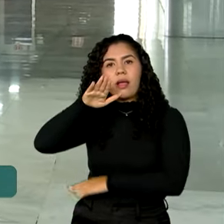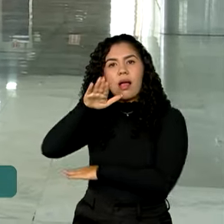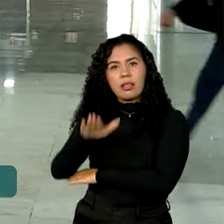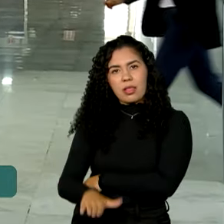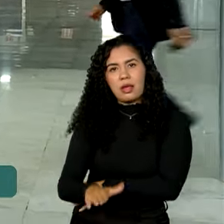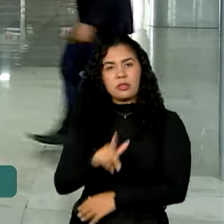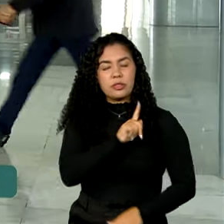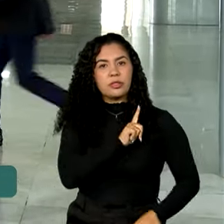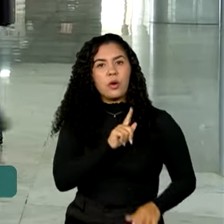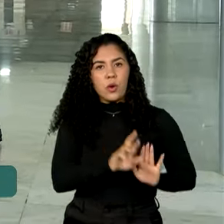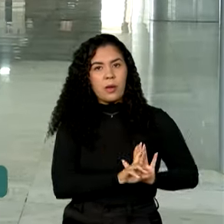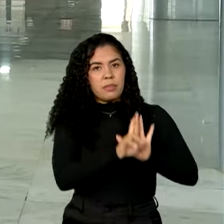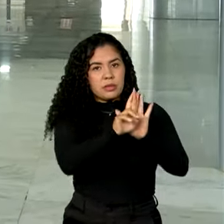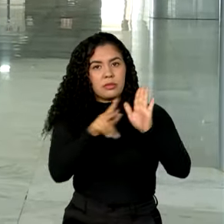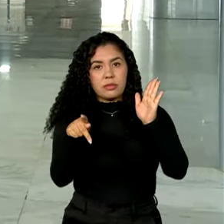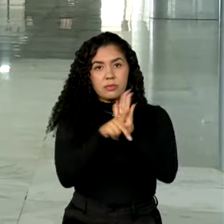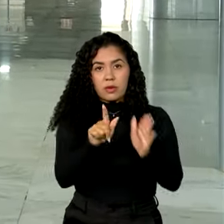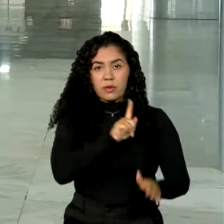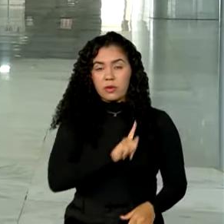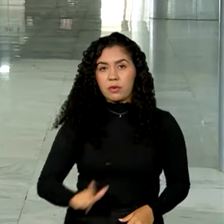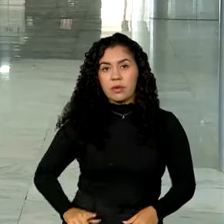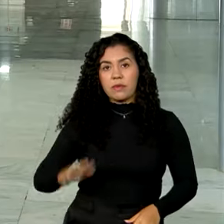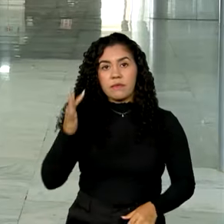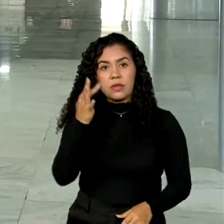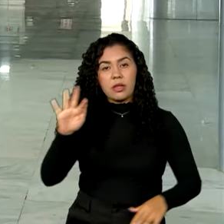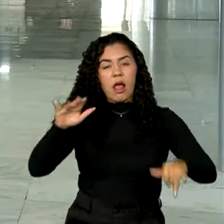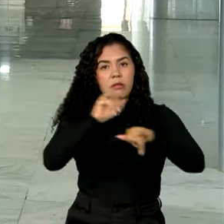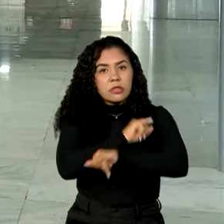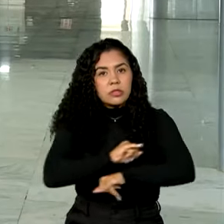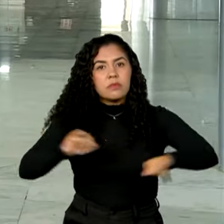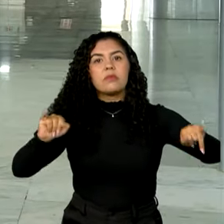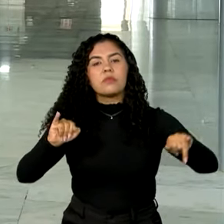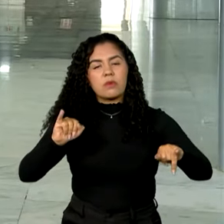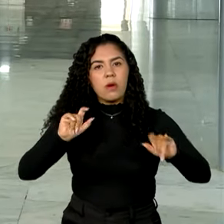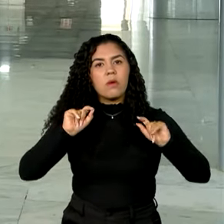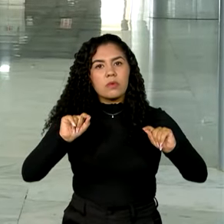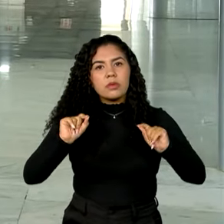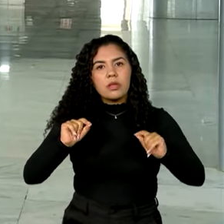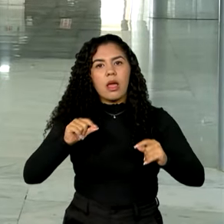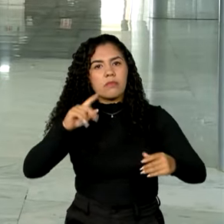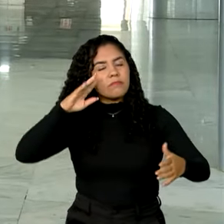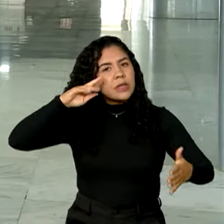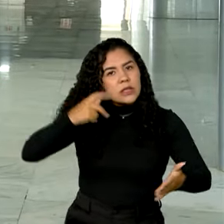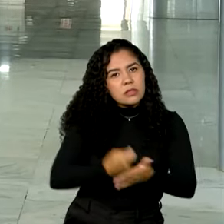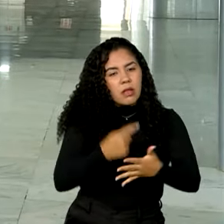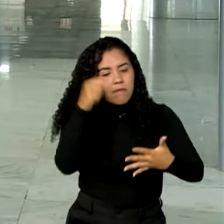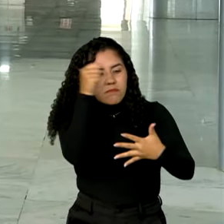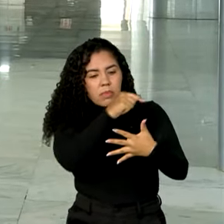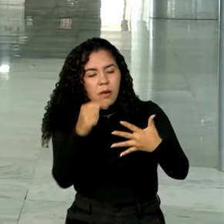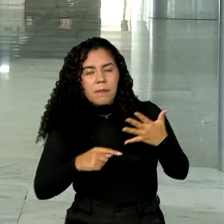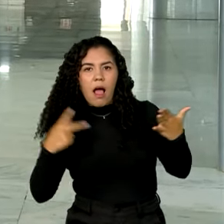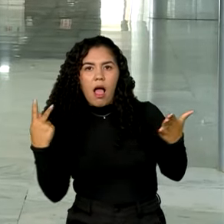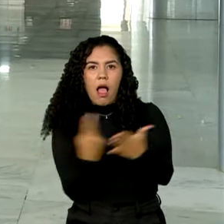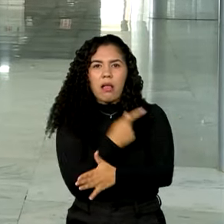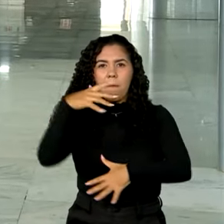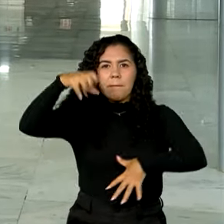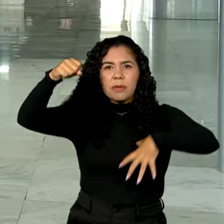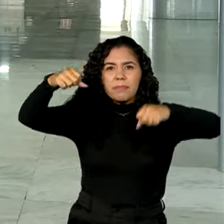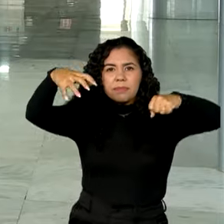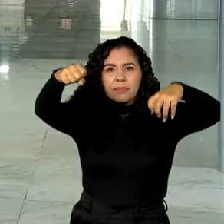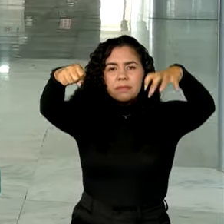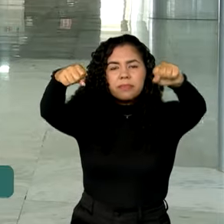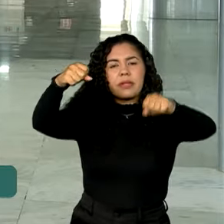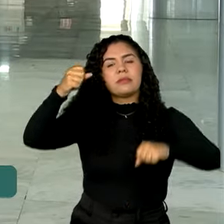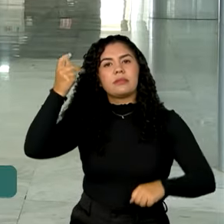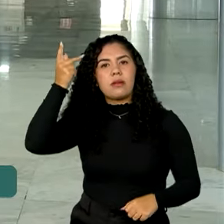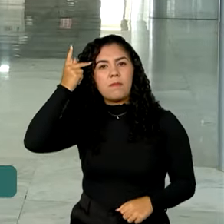federal anunciou outras medidas para evitar novos apagões em São Paulo. Foi criada uma força-tarefa